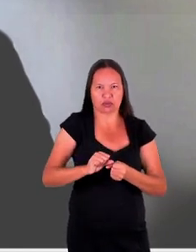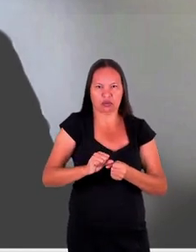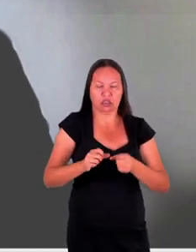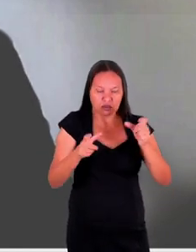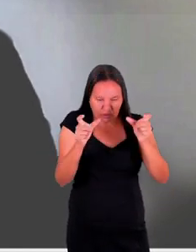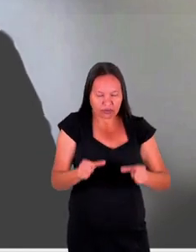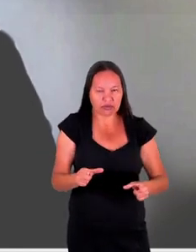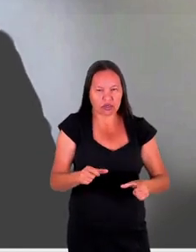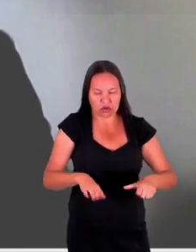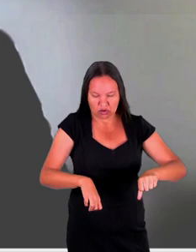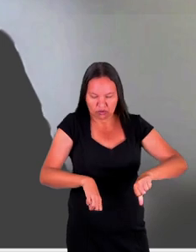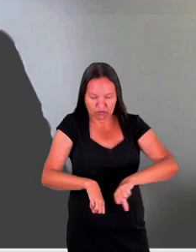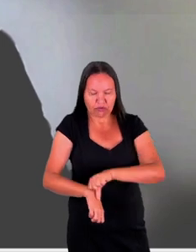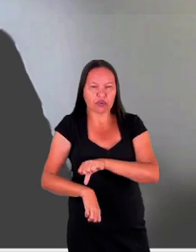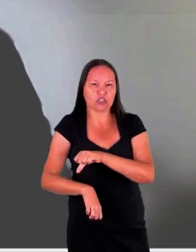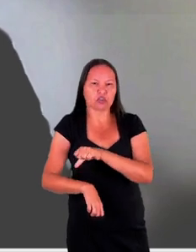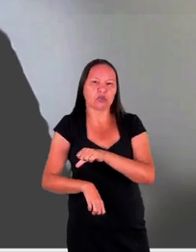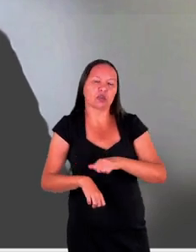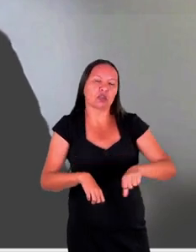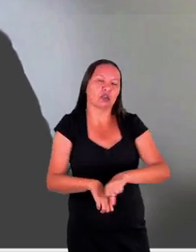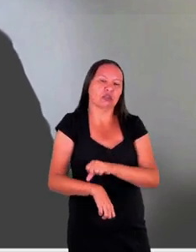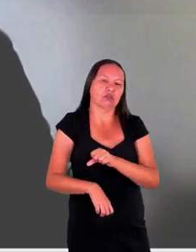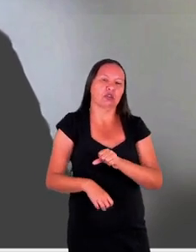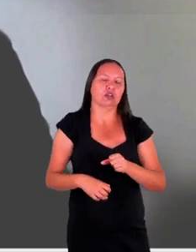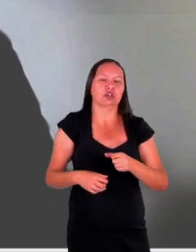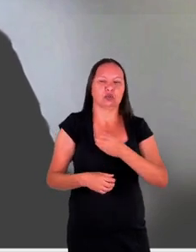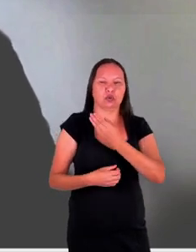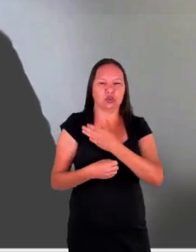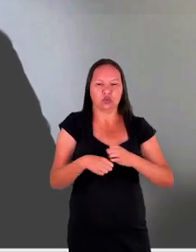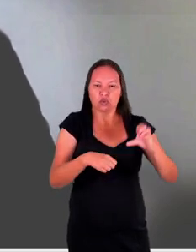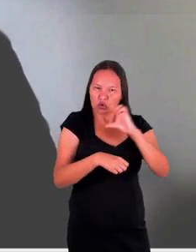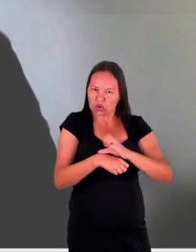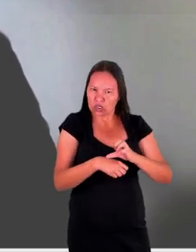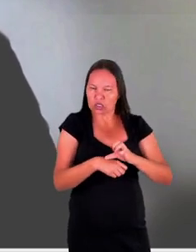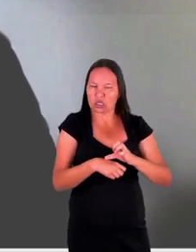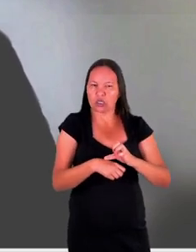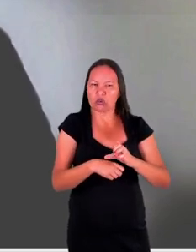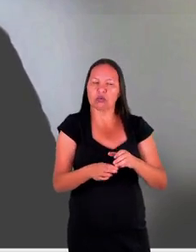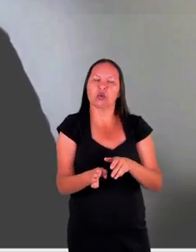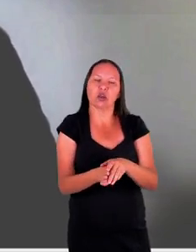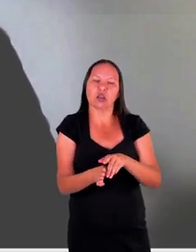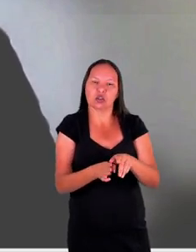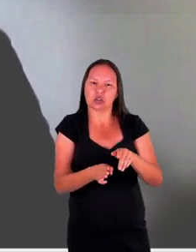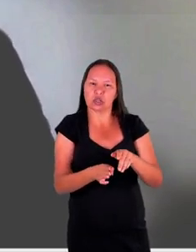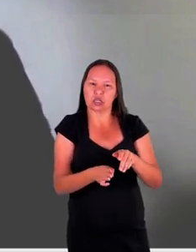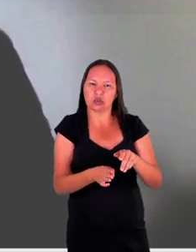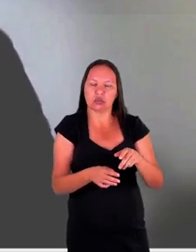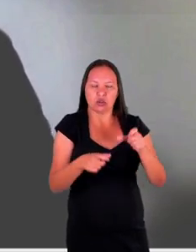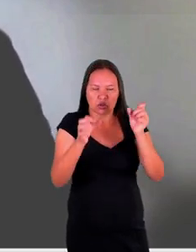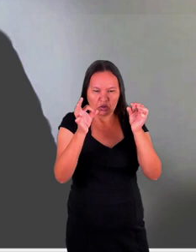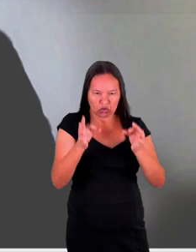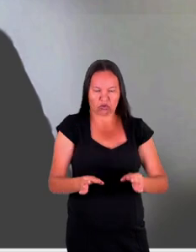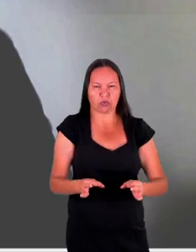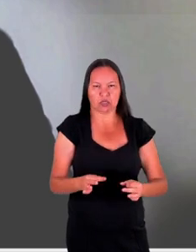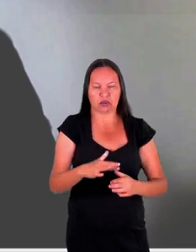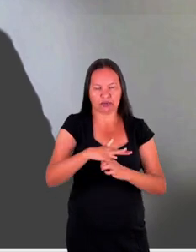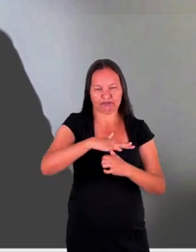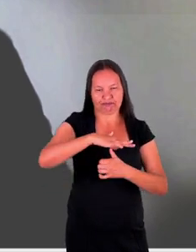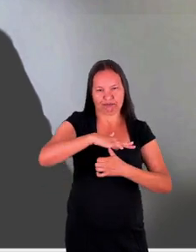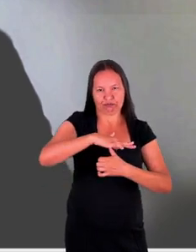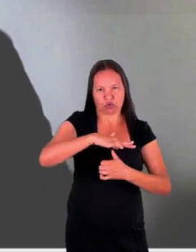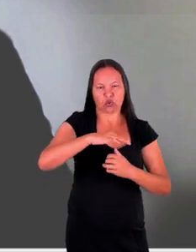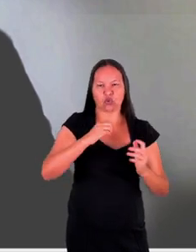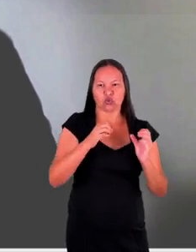adequado à vítima, que passa a ser um conceito normativo relevante, formalizado nesses atos, mas,